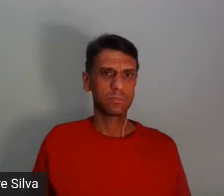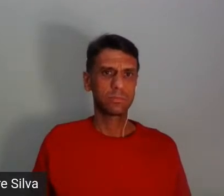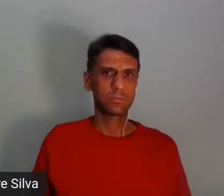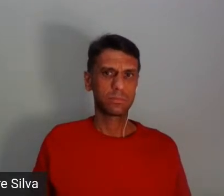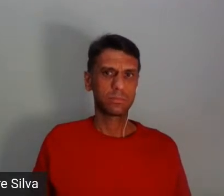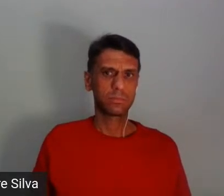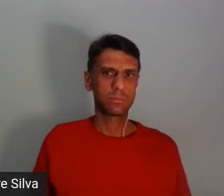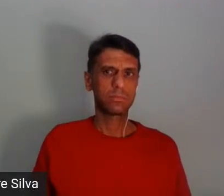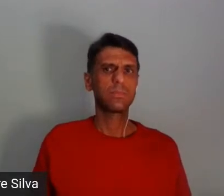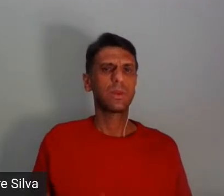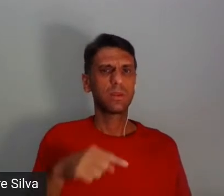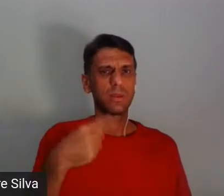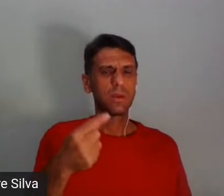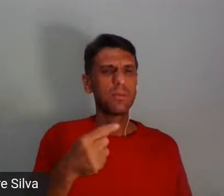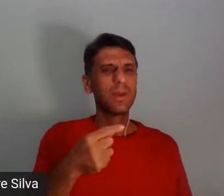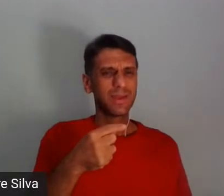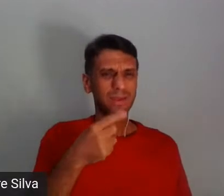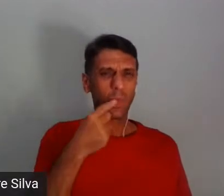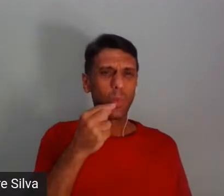Depois que eu tomei o chá da Ayahuasca.